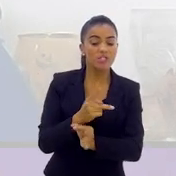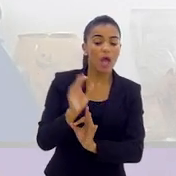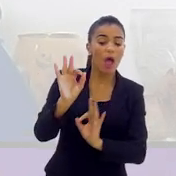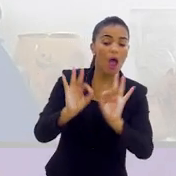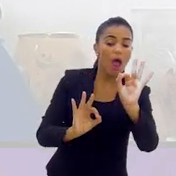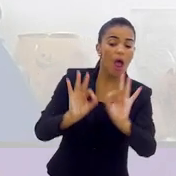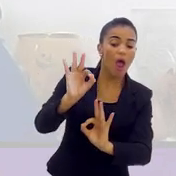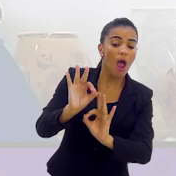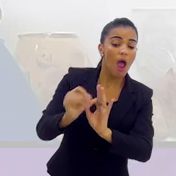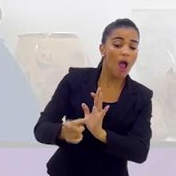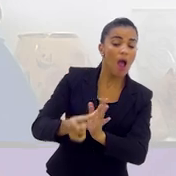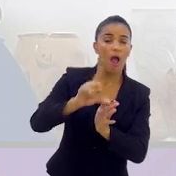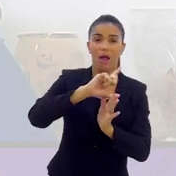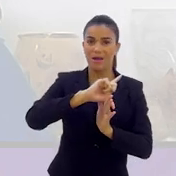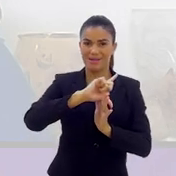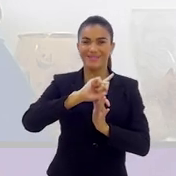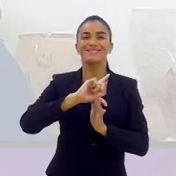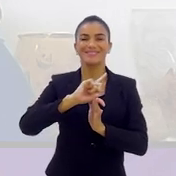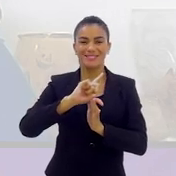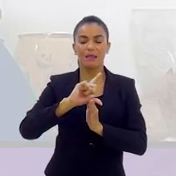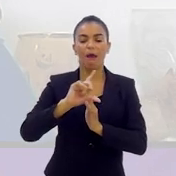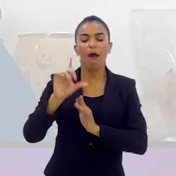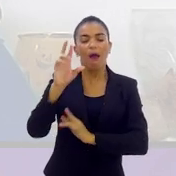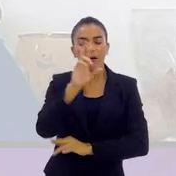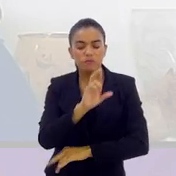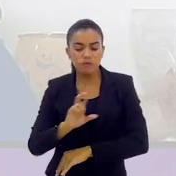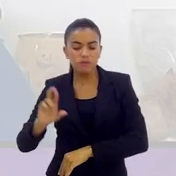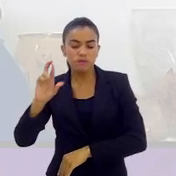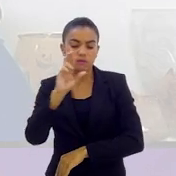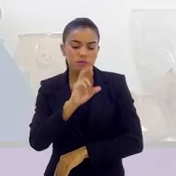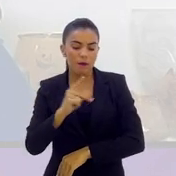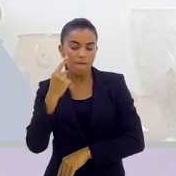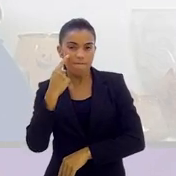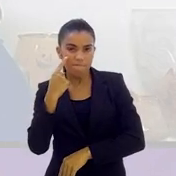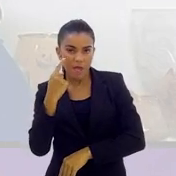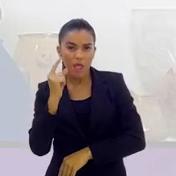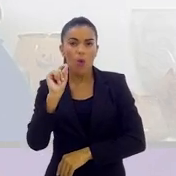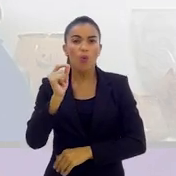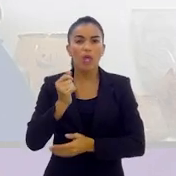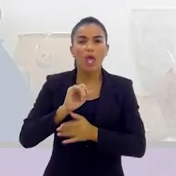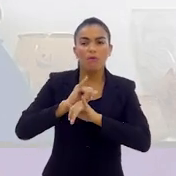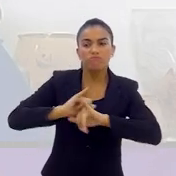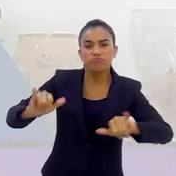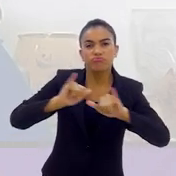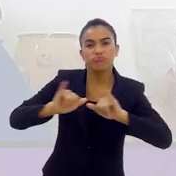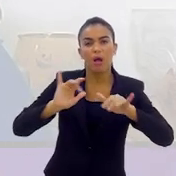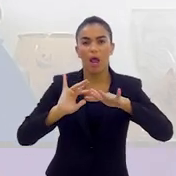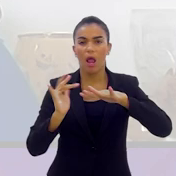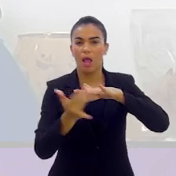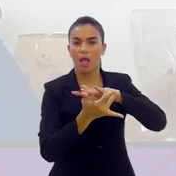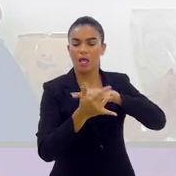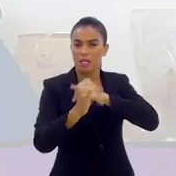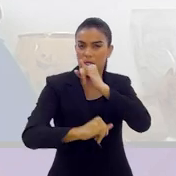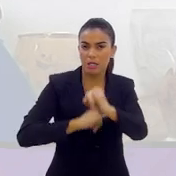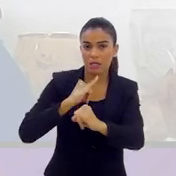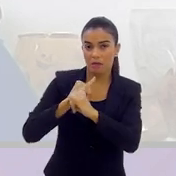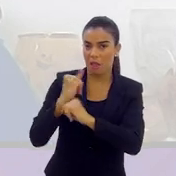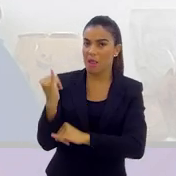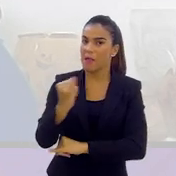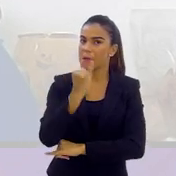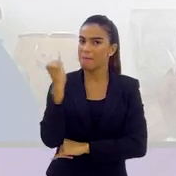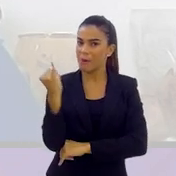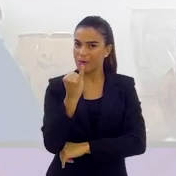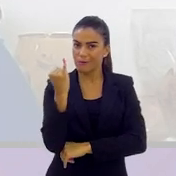evento, procurando analisar principalmente essas mensagens que são colocadas na internet. Tudo isso